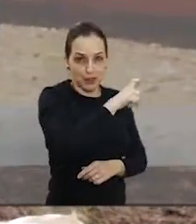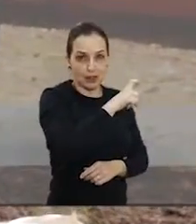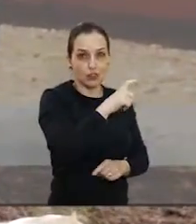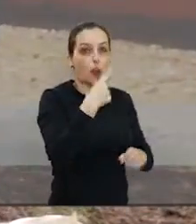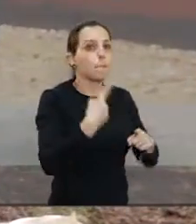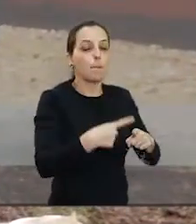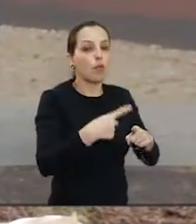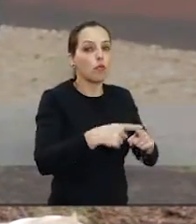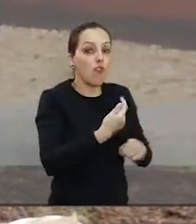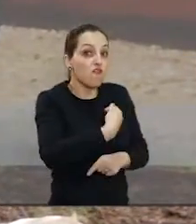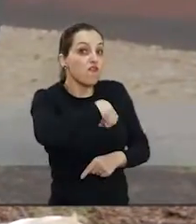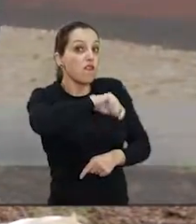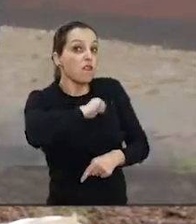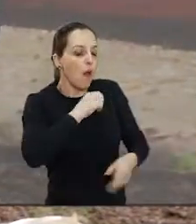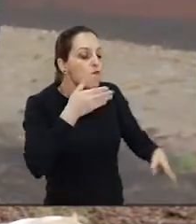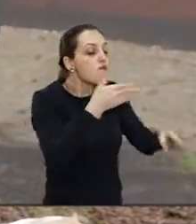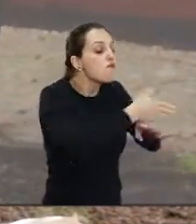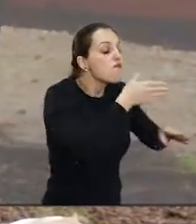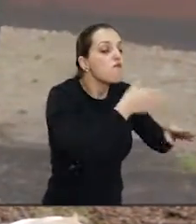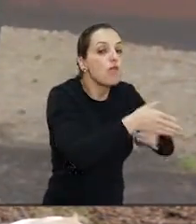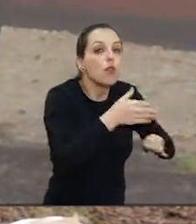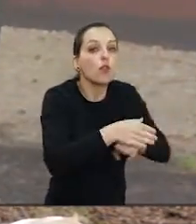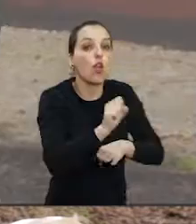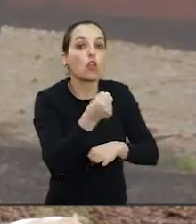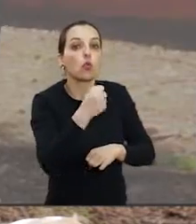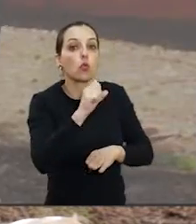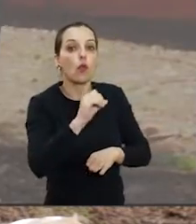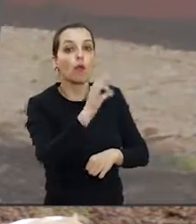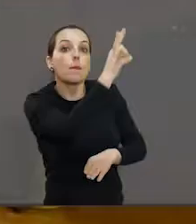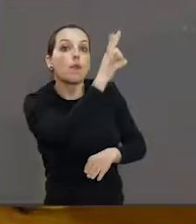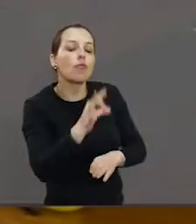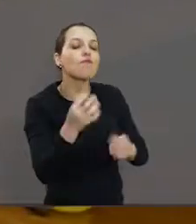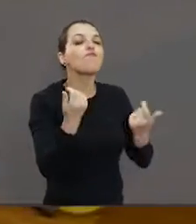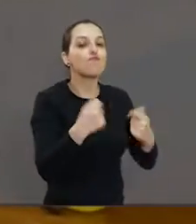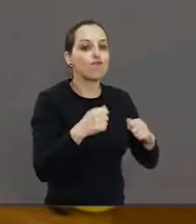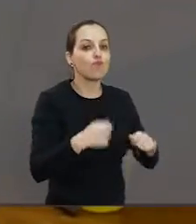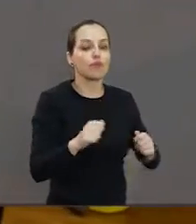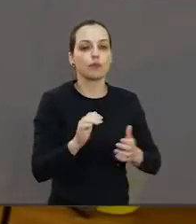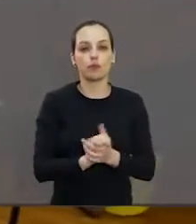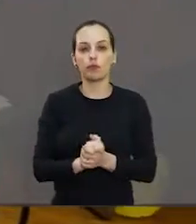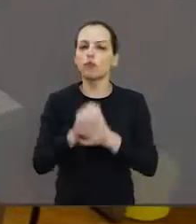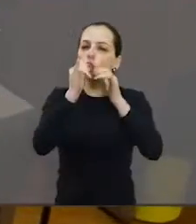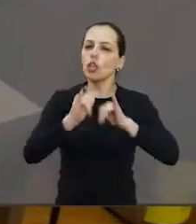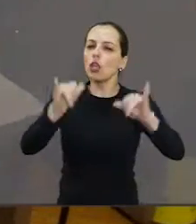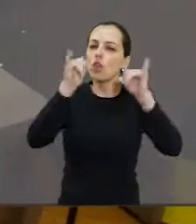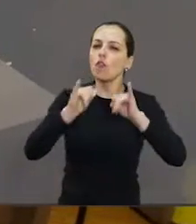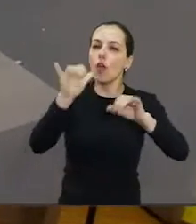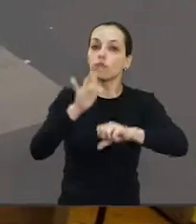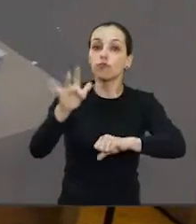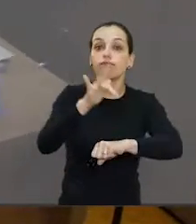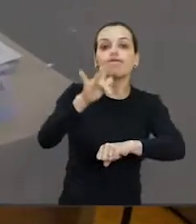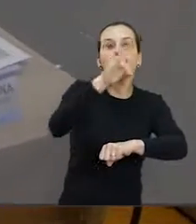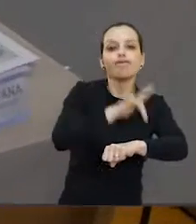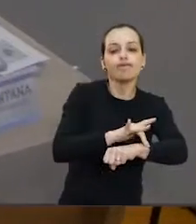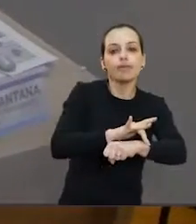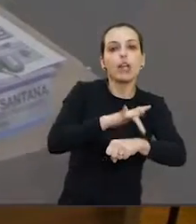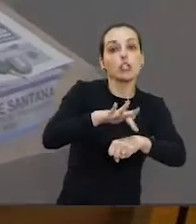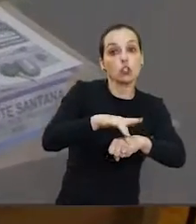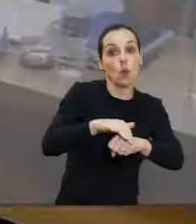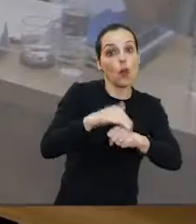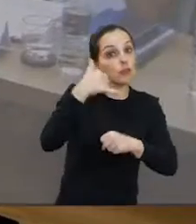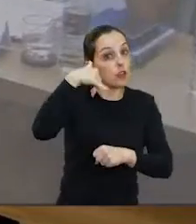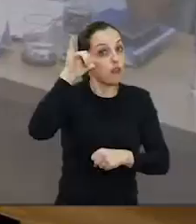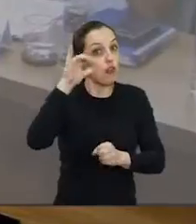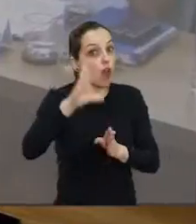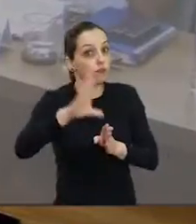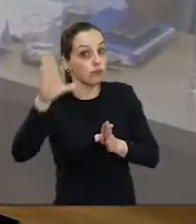de dengue ali perto, a gente precisa abrir pelo menos 80% dos imóveis. Parceira no combate à dengue, a Câmara Municipal busca